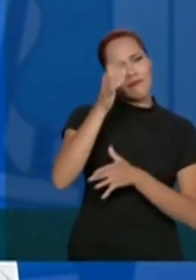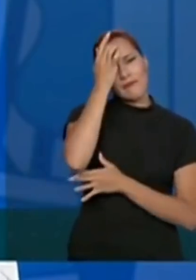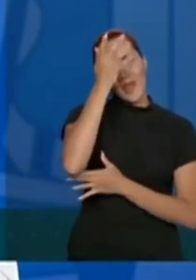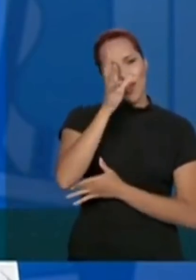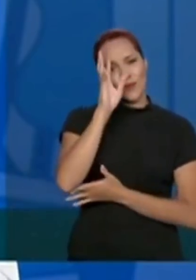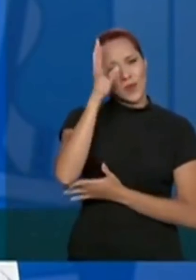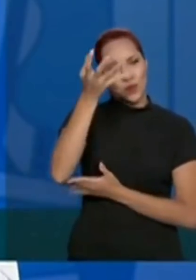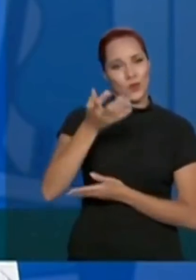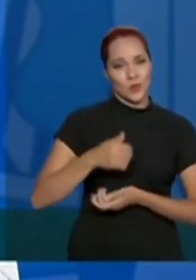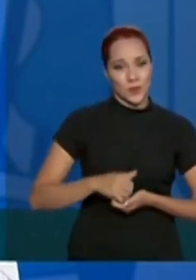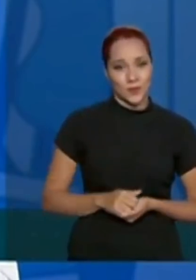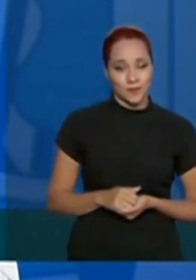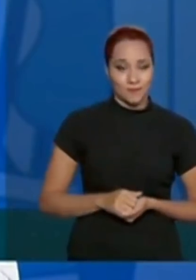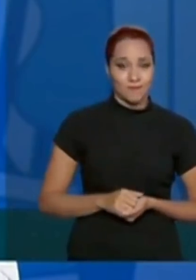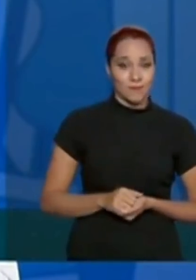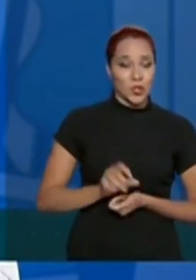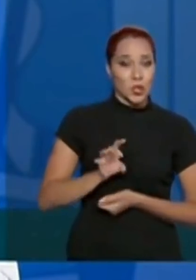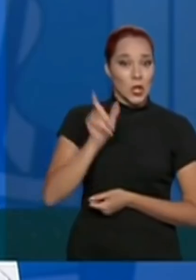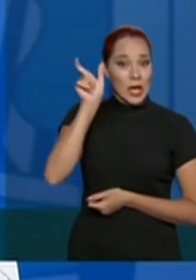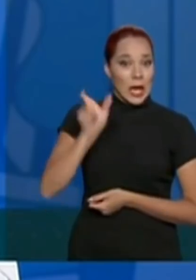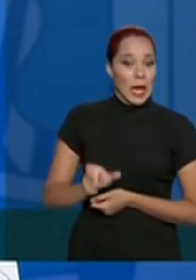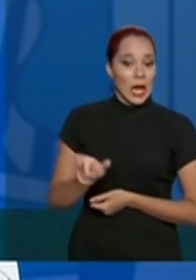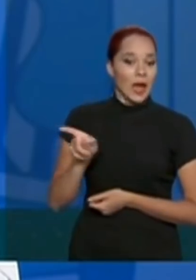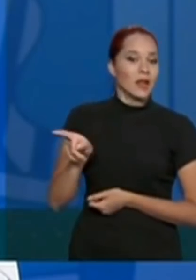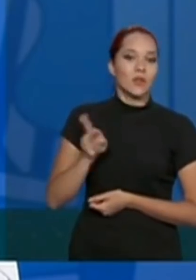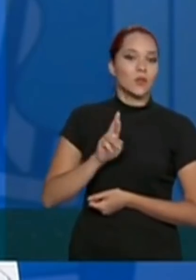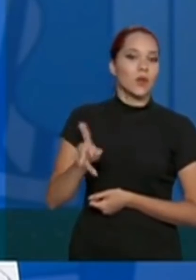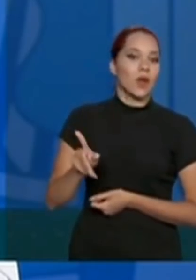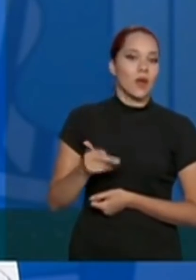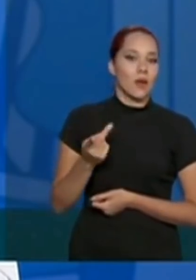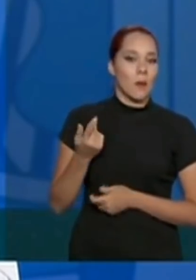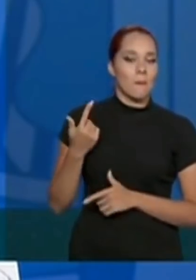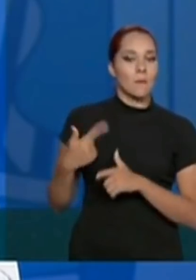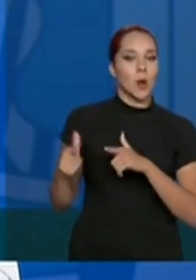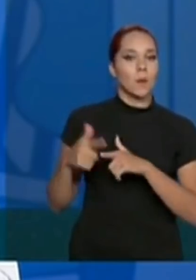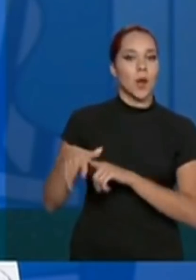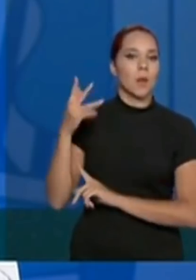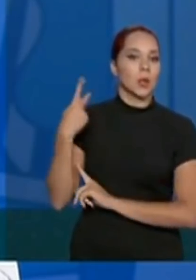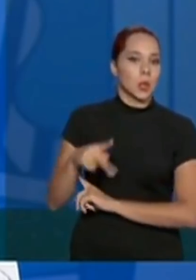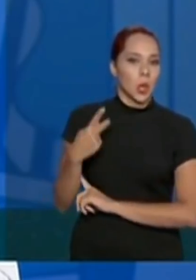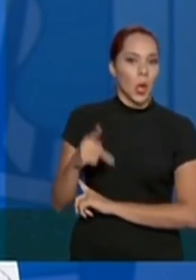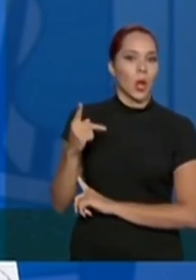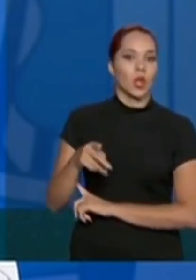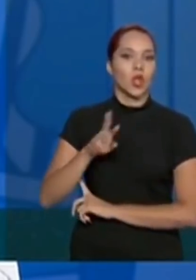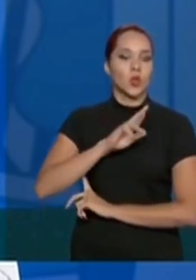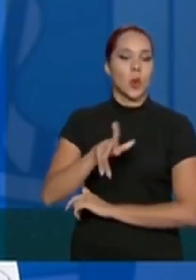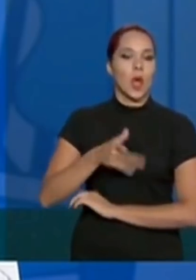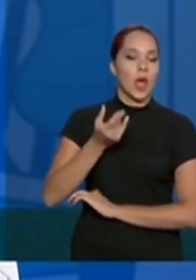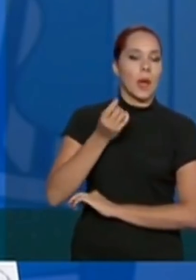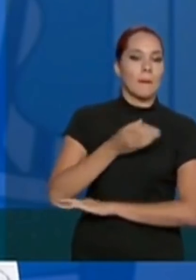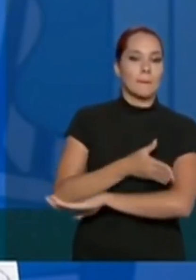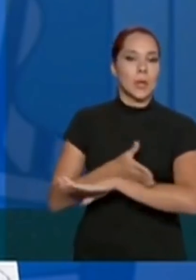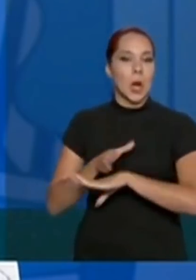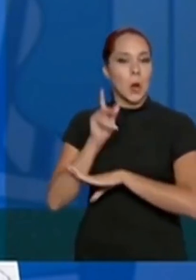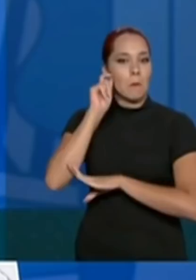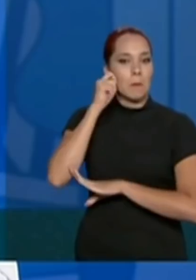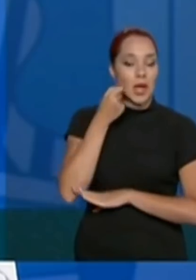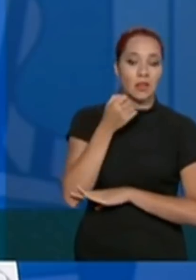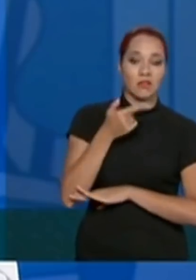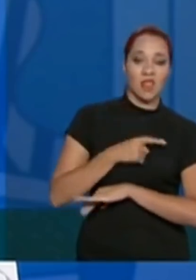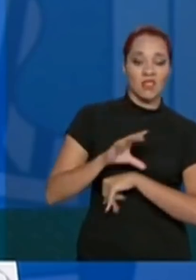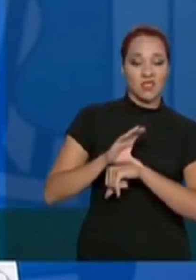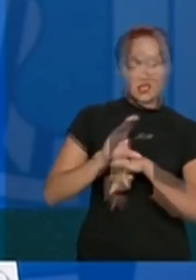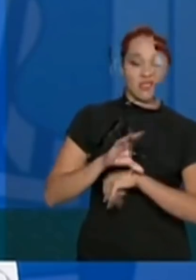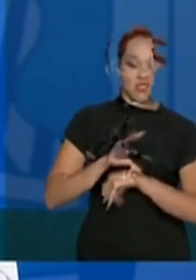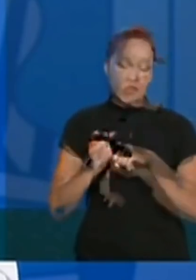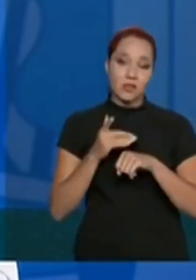solucionar, e ele não é, não é um problema maniqueísta, não é branco ou preto, existe o cinza, existem